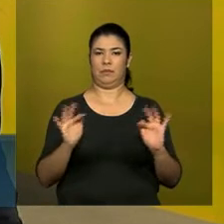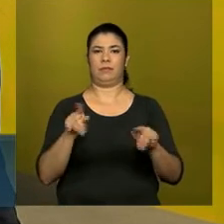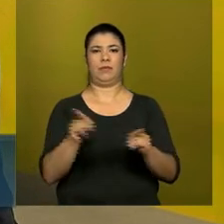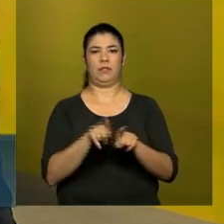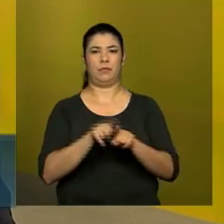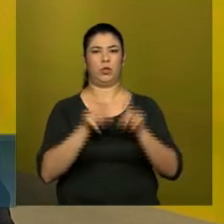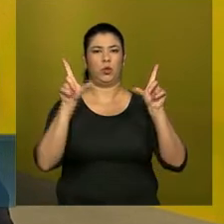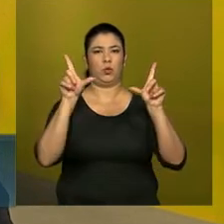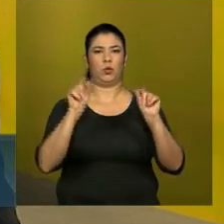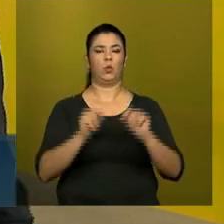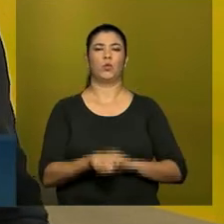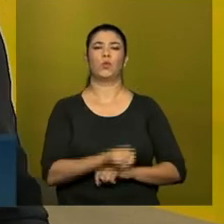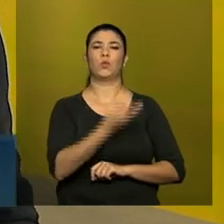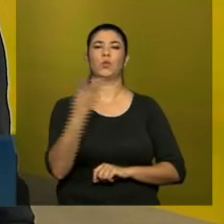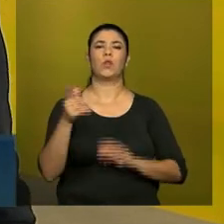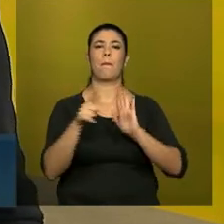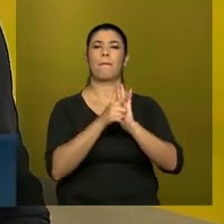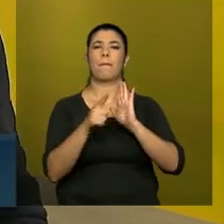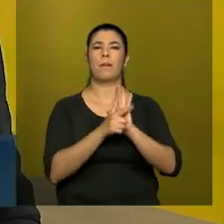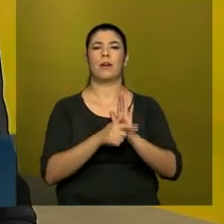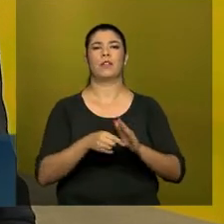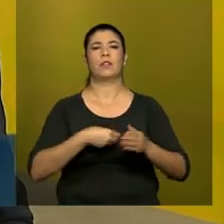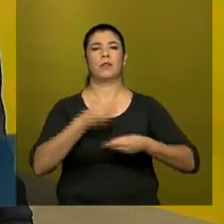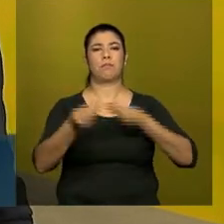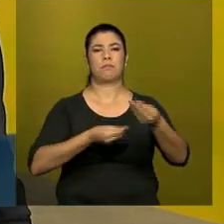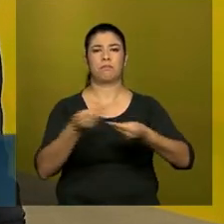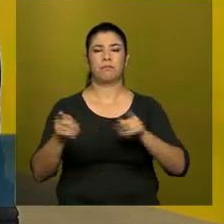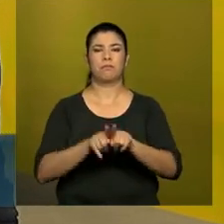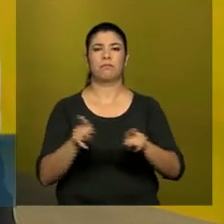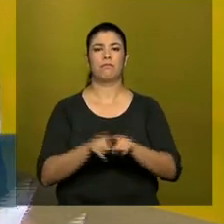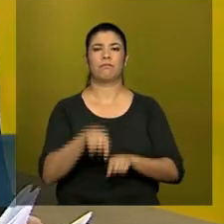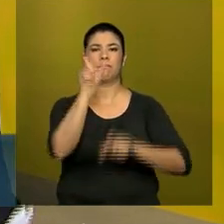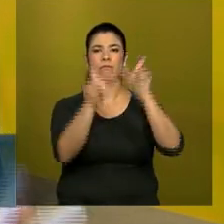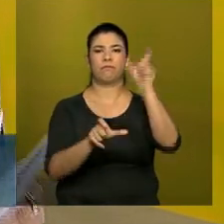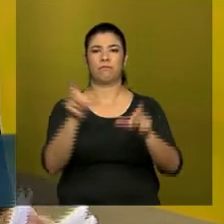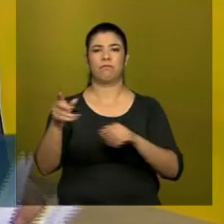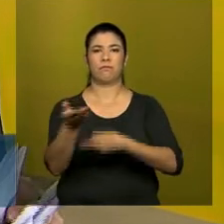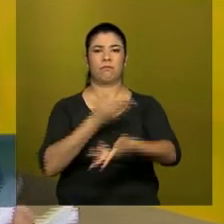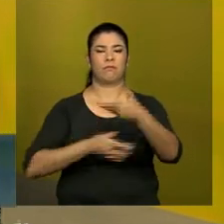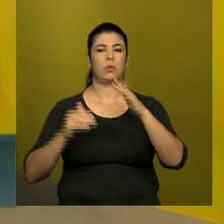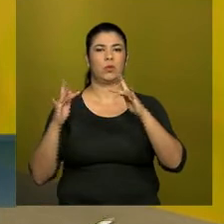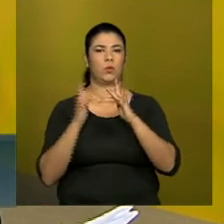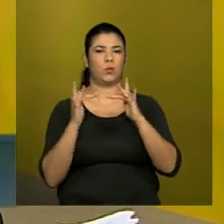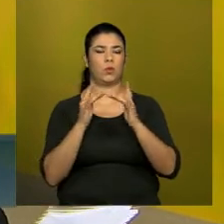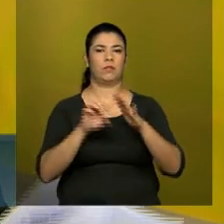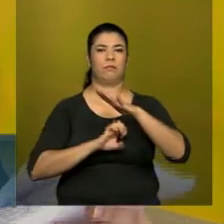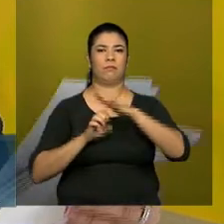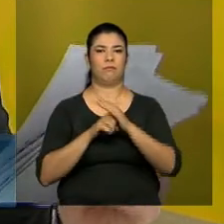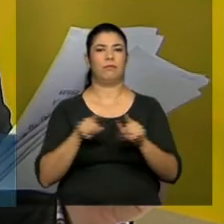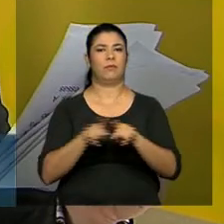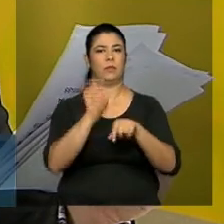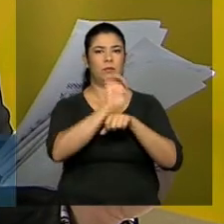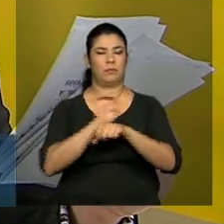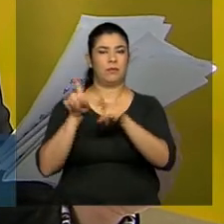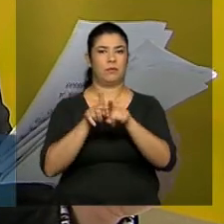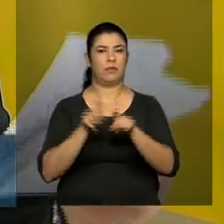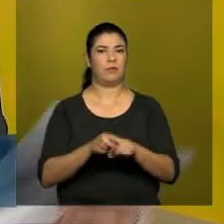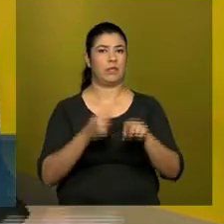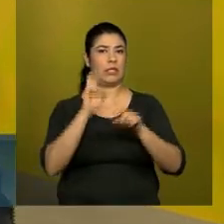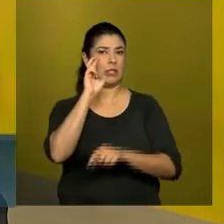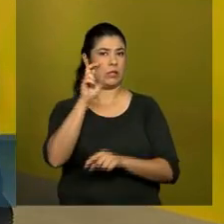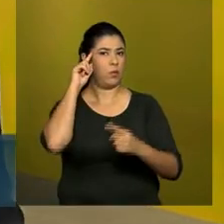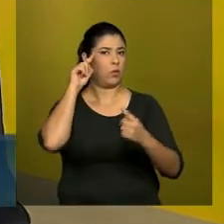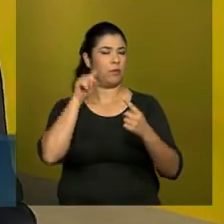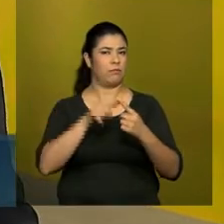mais simples a relação dos cidadãos e das empresas com o Estado. Ele tem cinco pontos fundamentais. Eliminar as